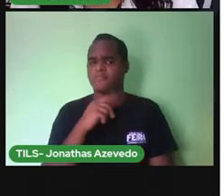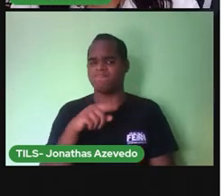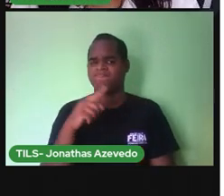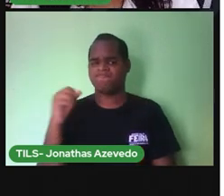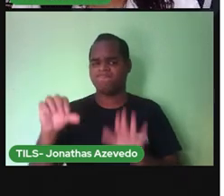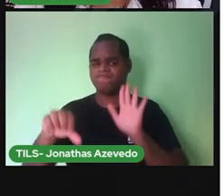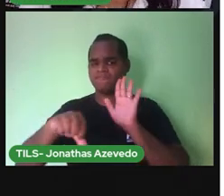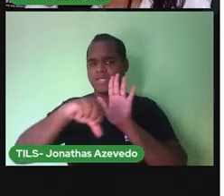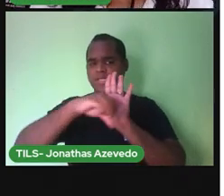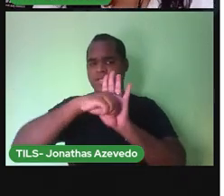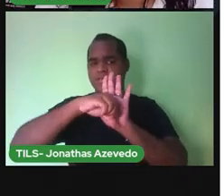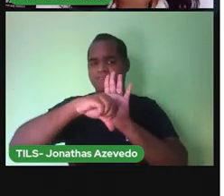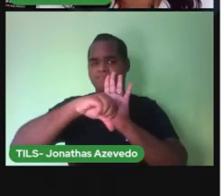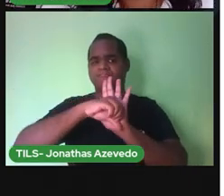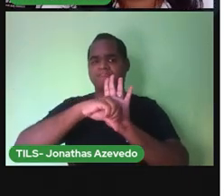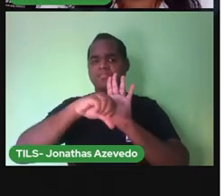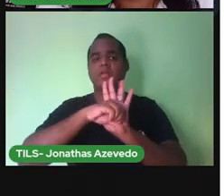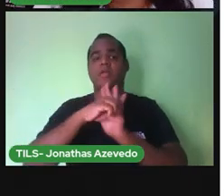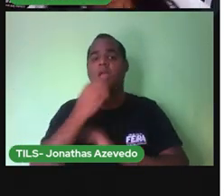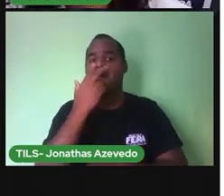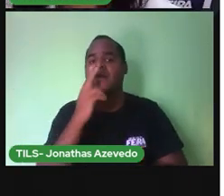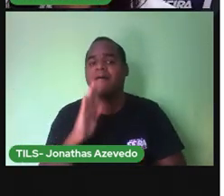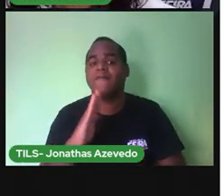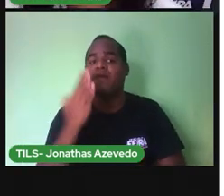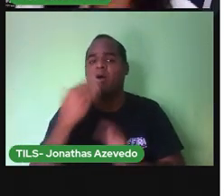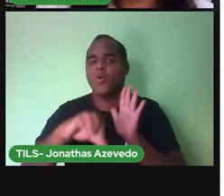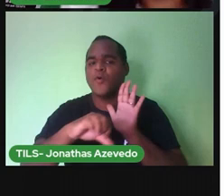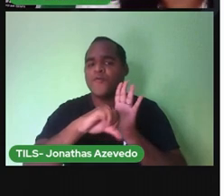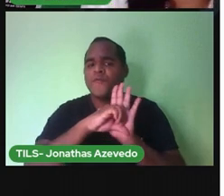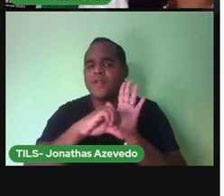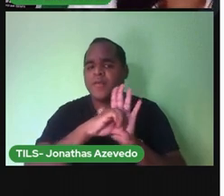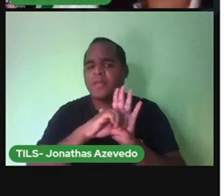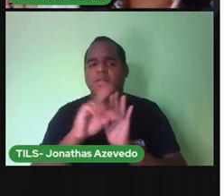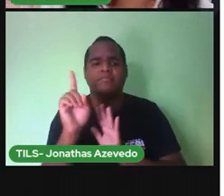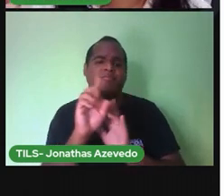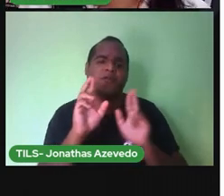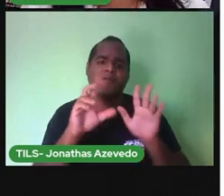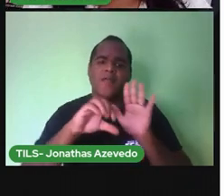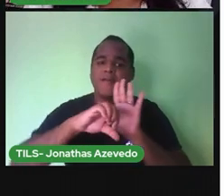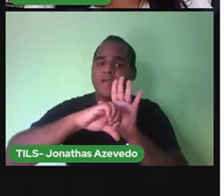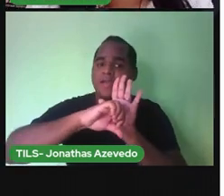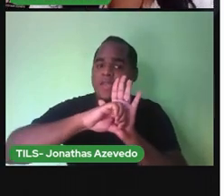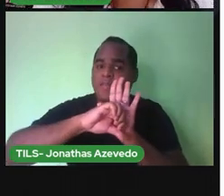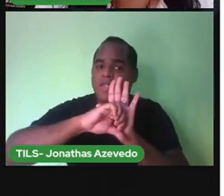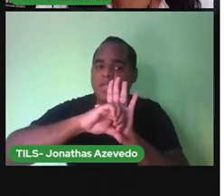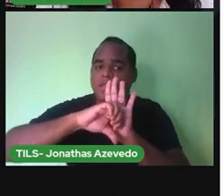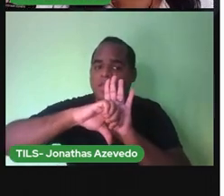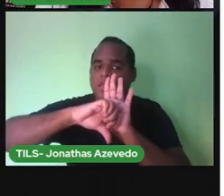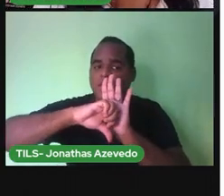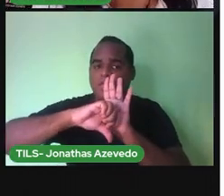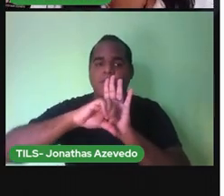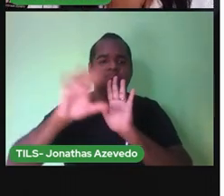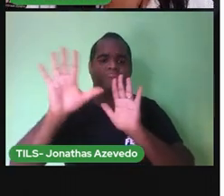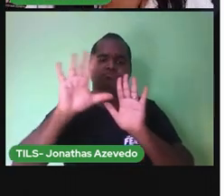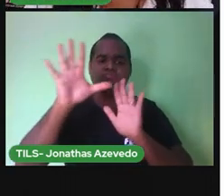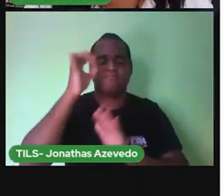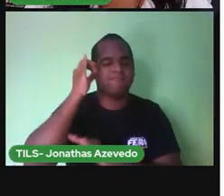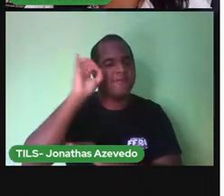falsidade ideológica. Então, para não cometer um crime, o que a PRO fez? A PRO montou com